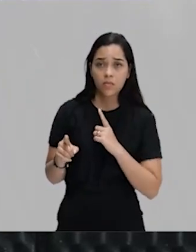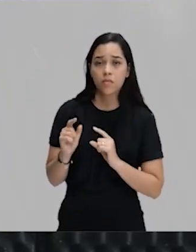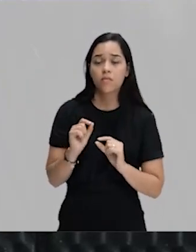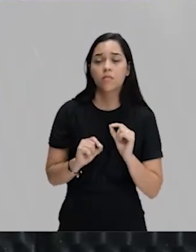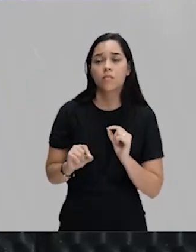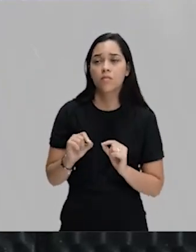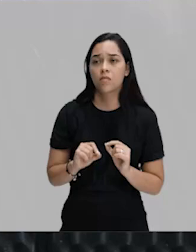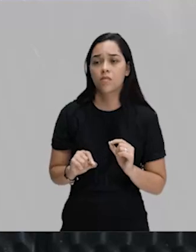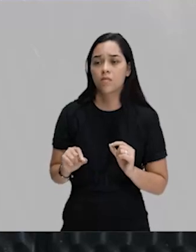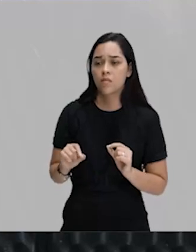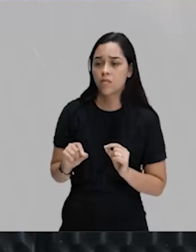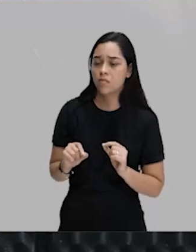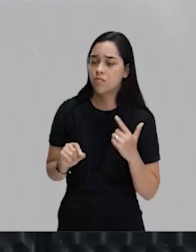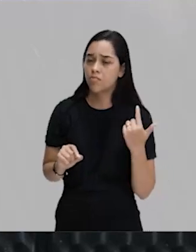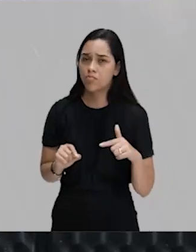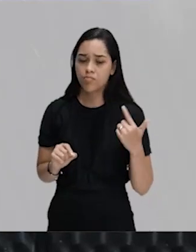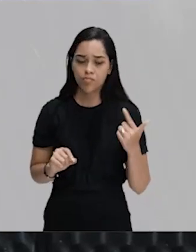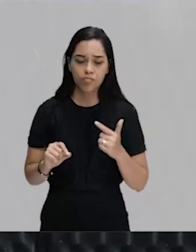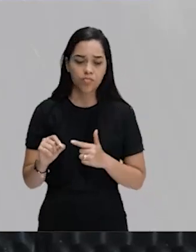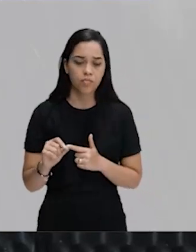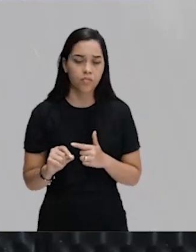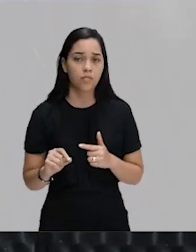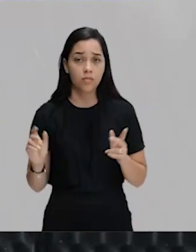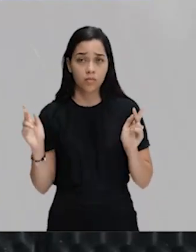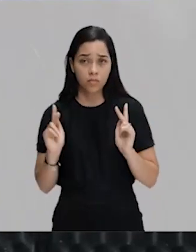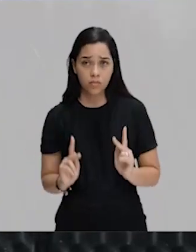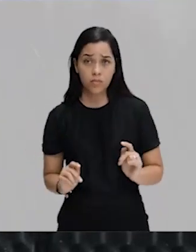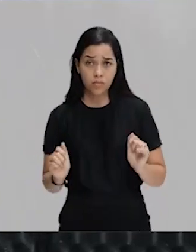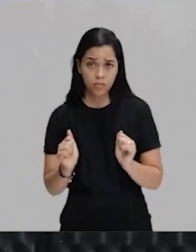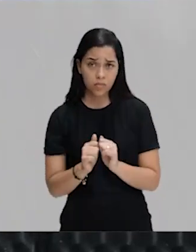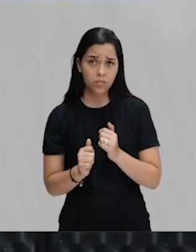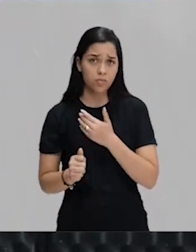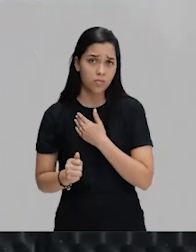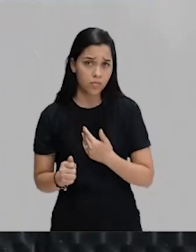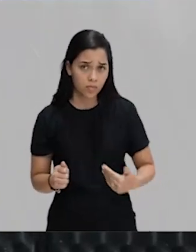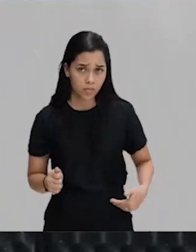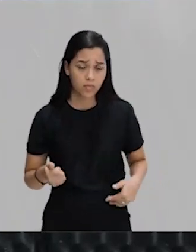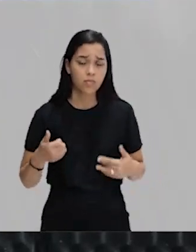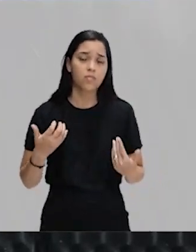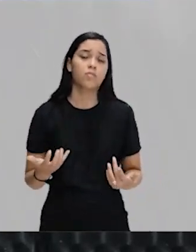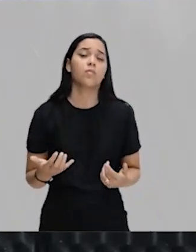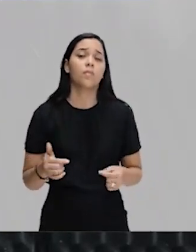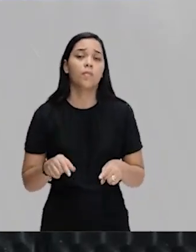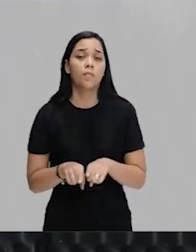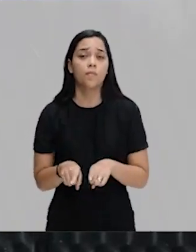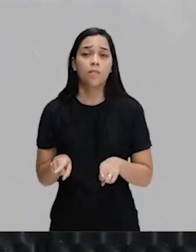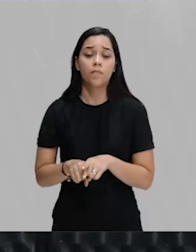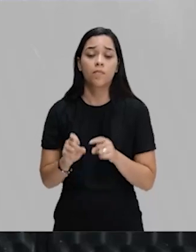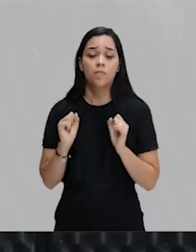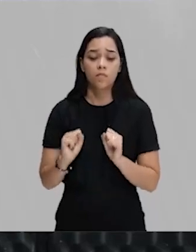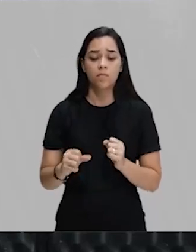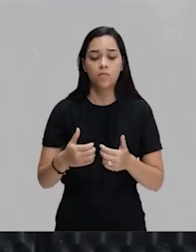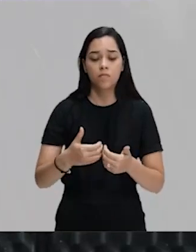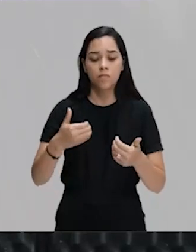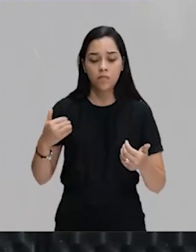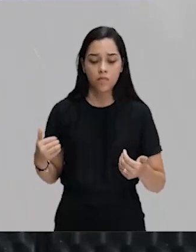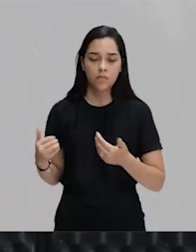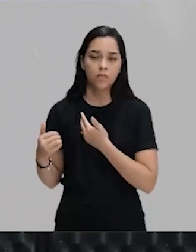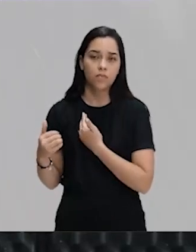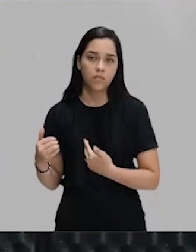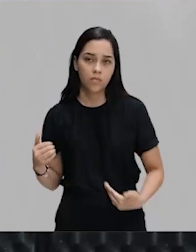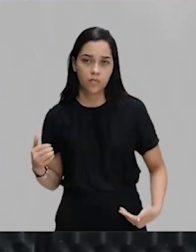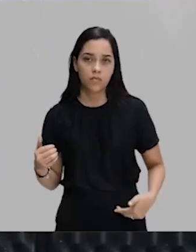ter esse desentendimento com o Estado Imperial, a Igreja, ela se afasta do Estado.